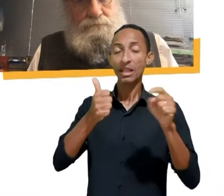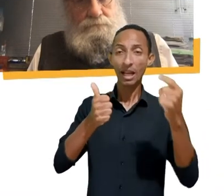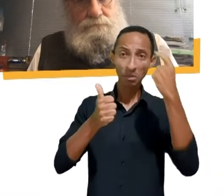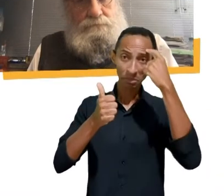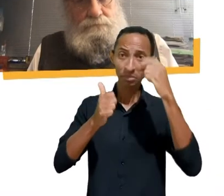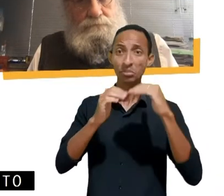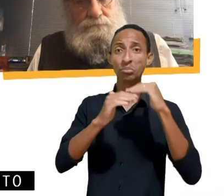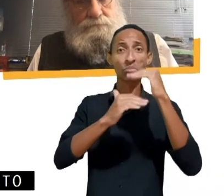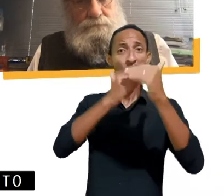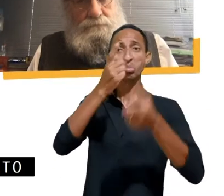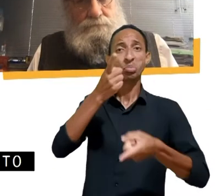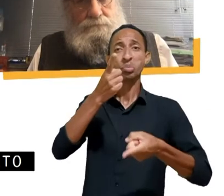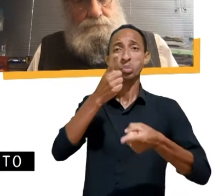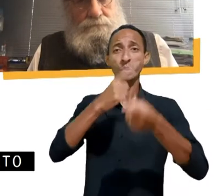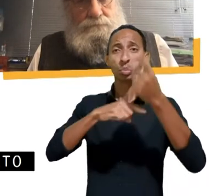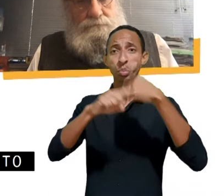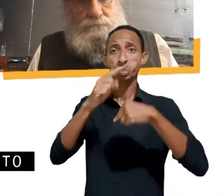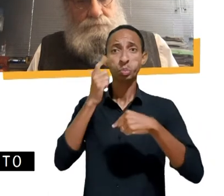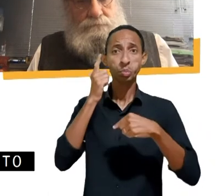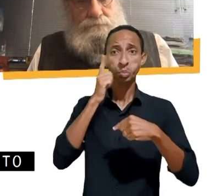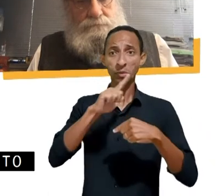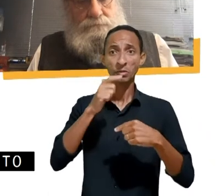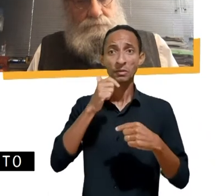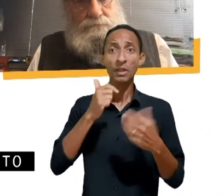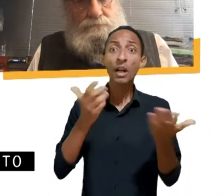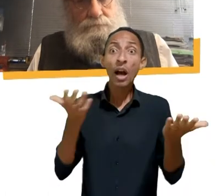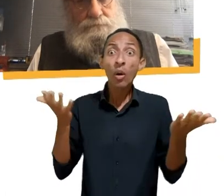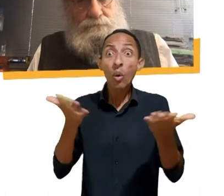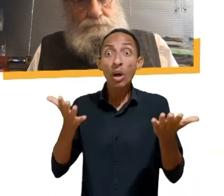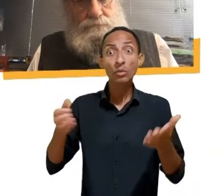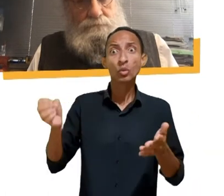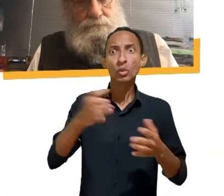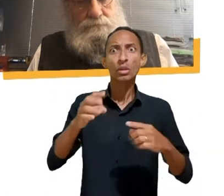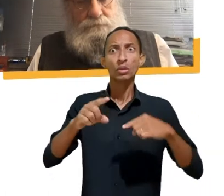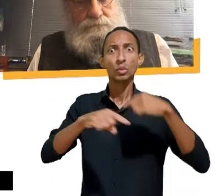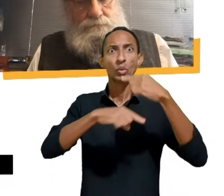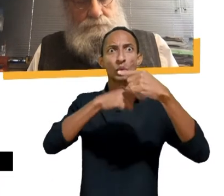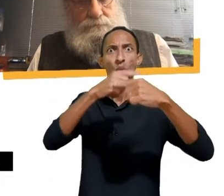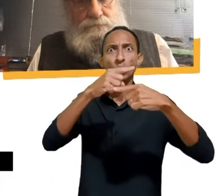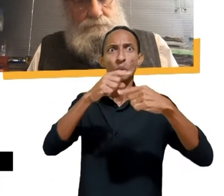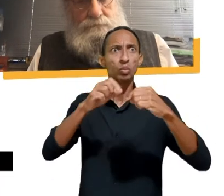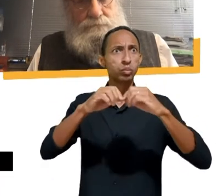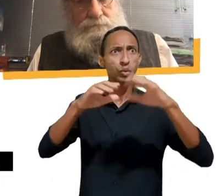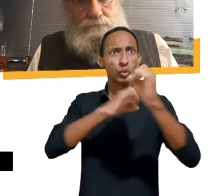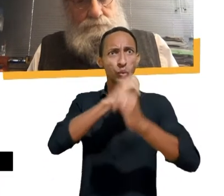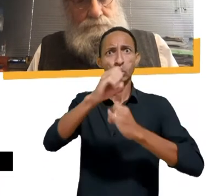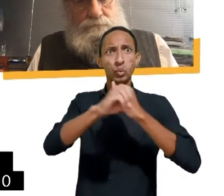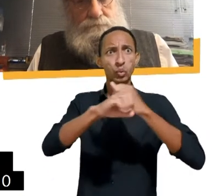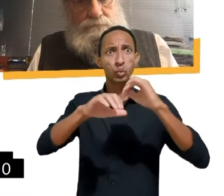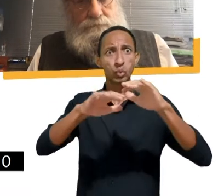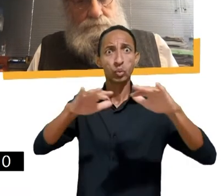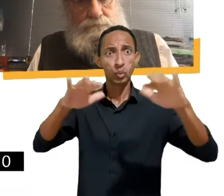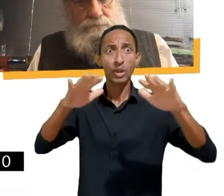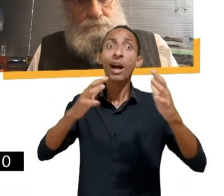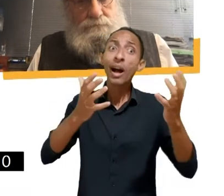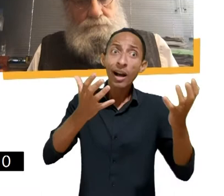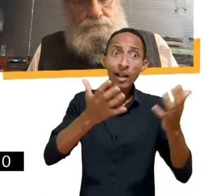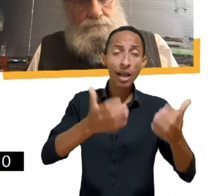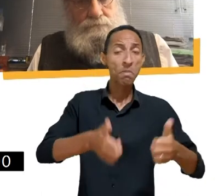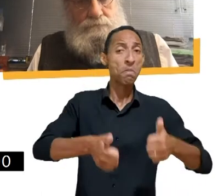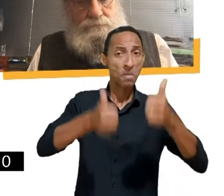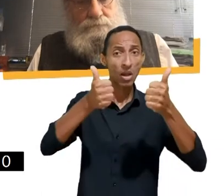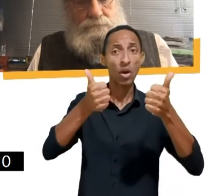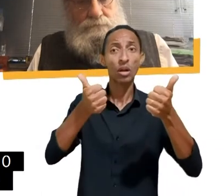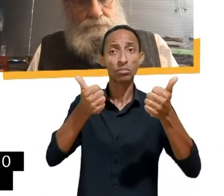dessa nova geração de internet de uma maneira mais saudável do que foi esse crescimento dessa segunda onda depois da